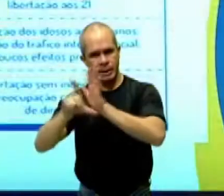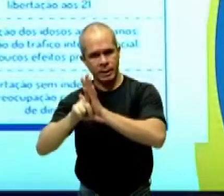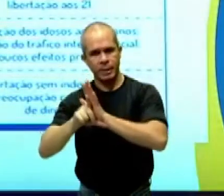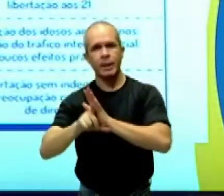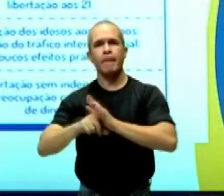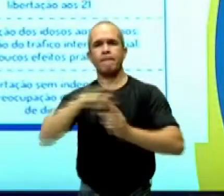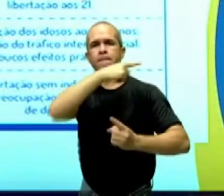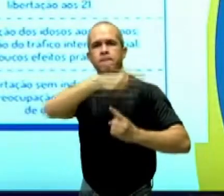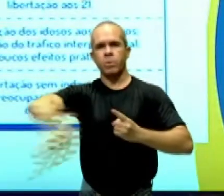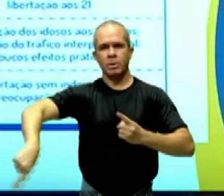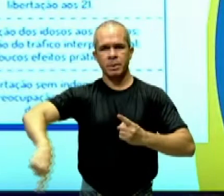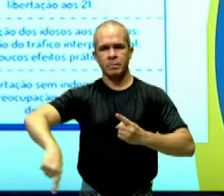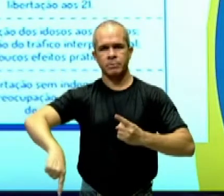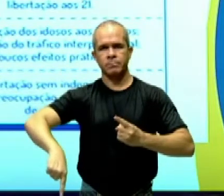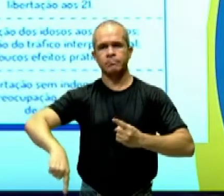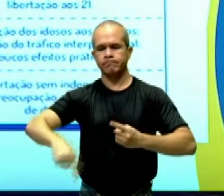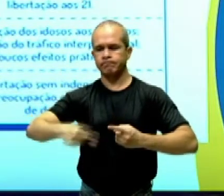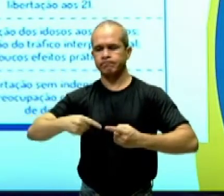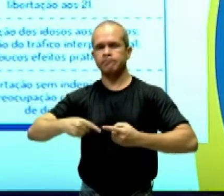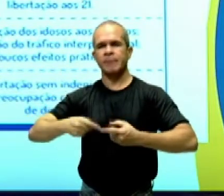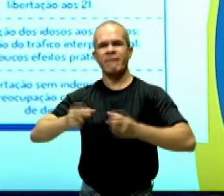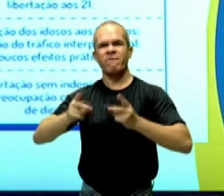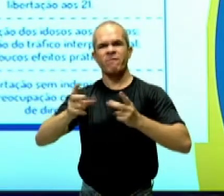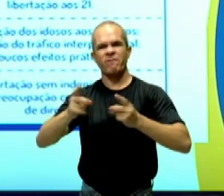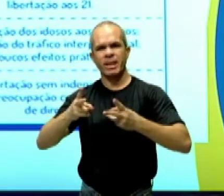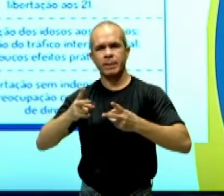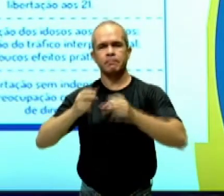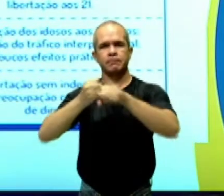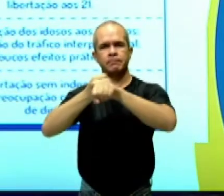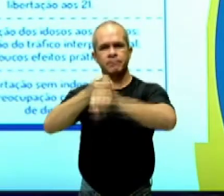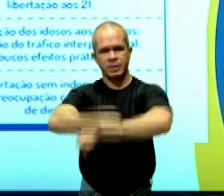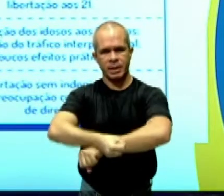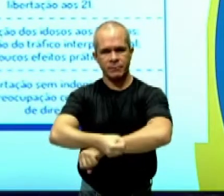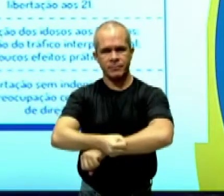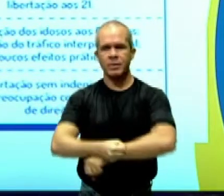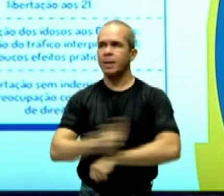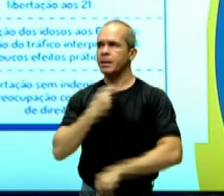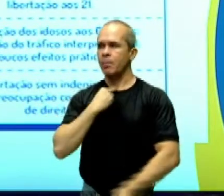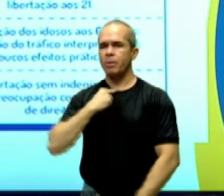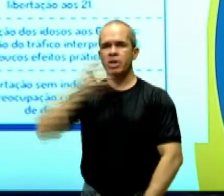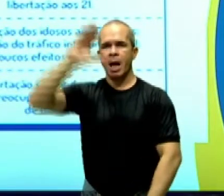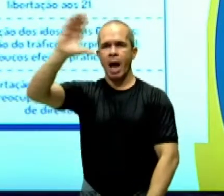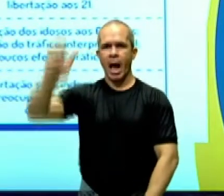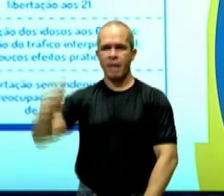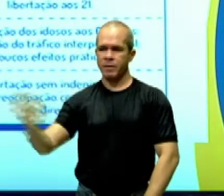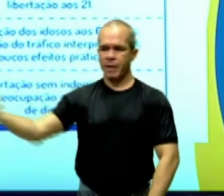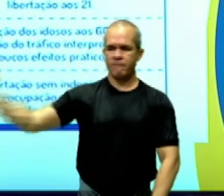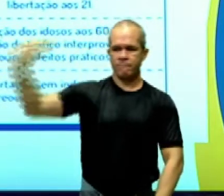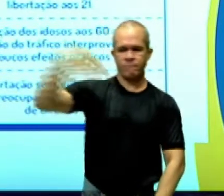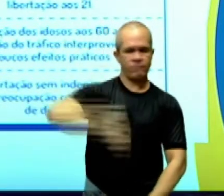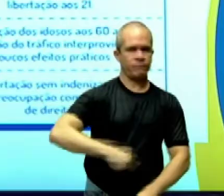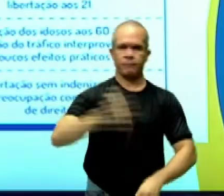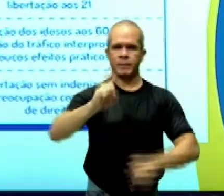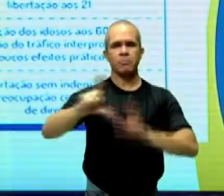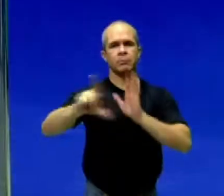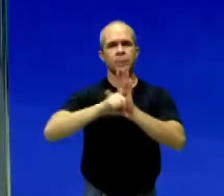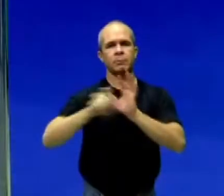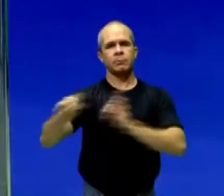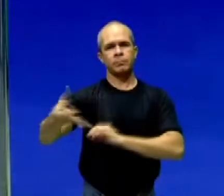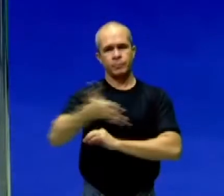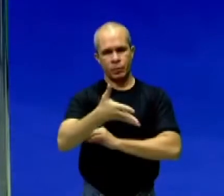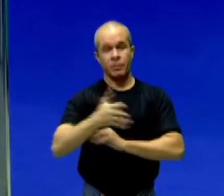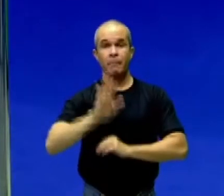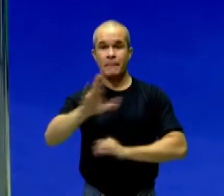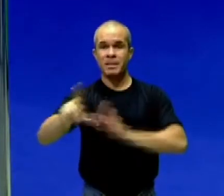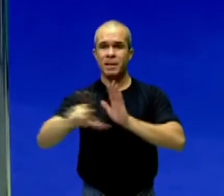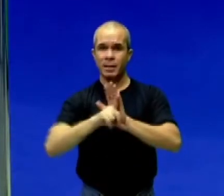proibir o tráfico de escravos. Então, a partir desta lei, não podia mais vir escravos da África para o Brasil. Porém, esta